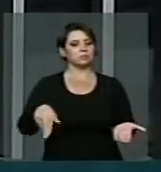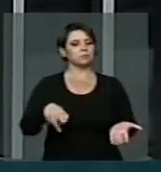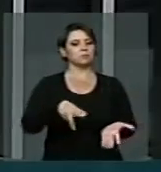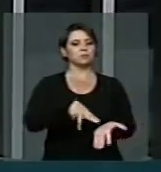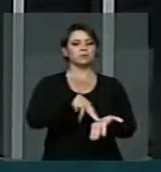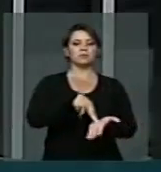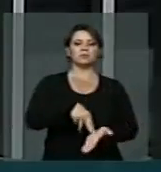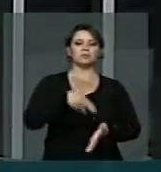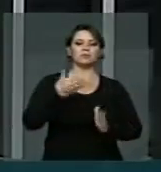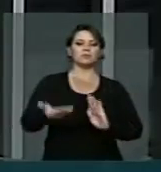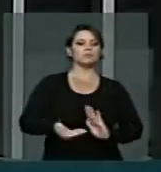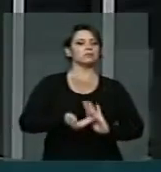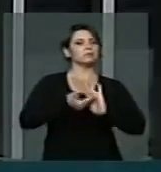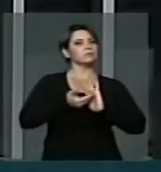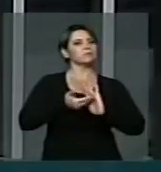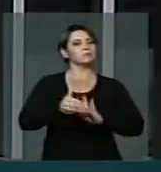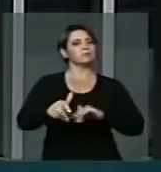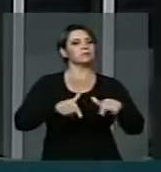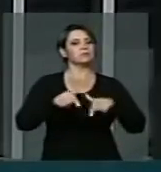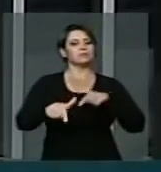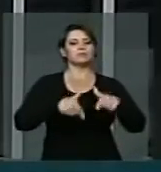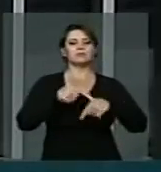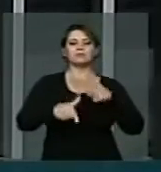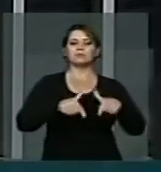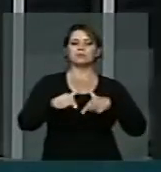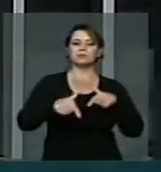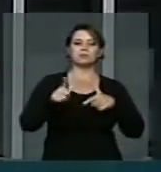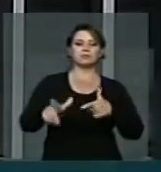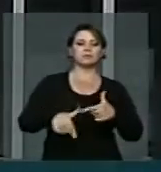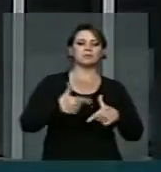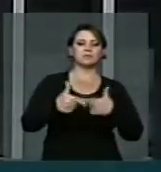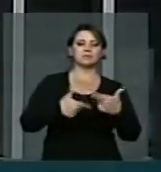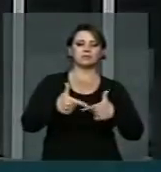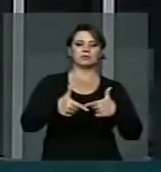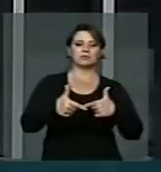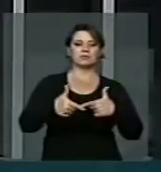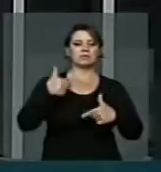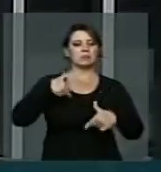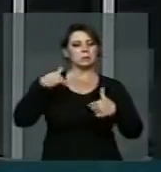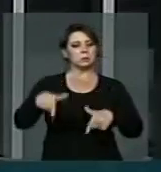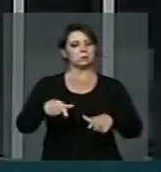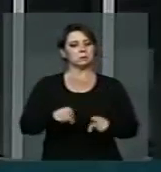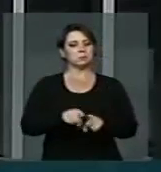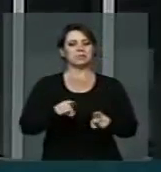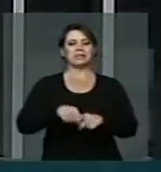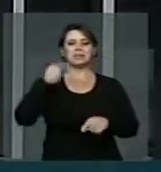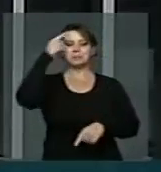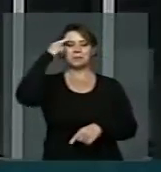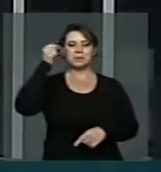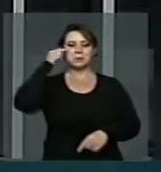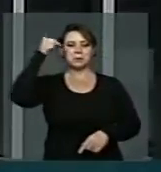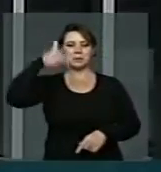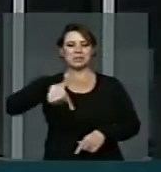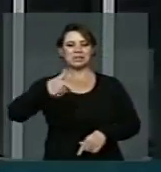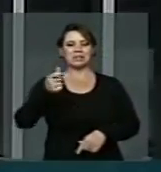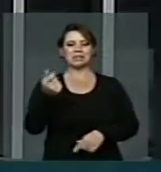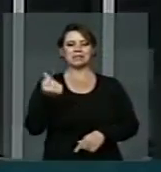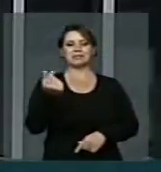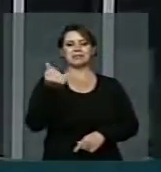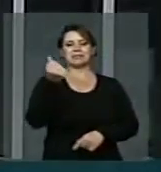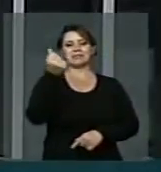que ao longo dos anos, tantas vezes está mais a serviço do capital do que do trabalho, para